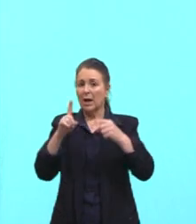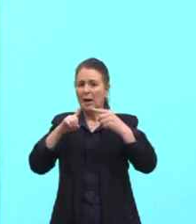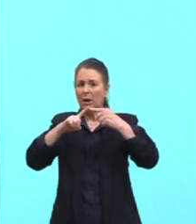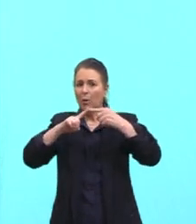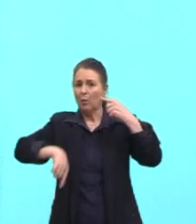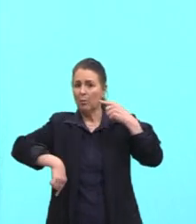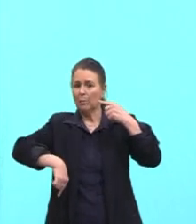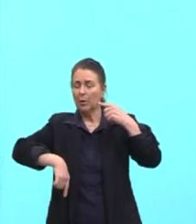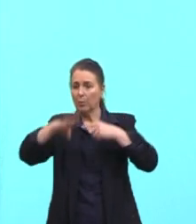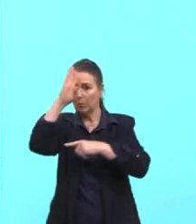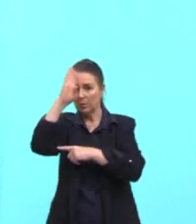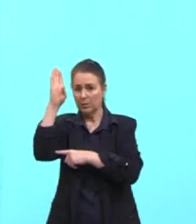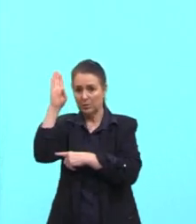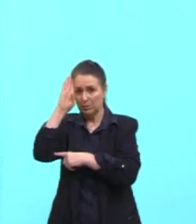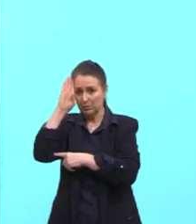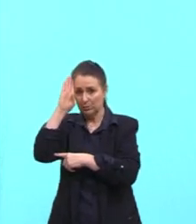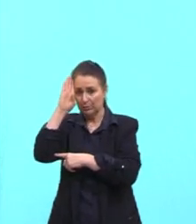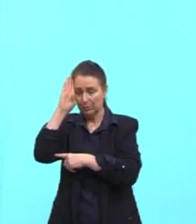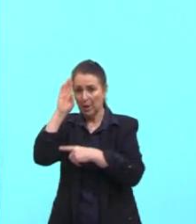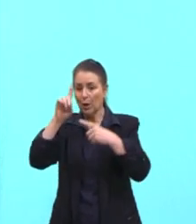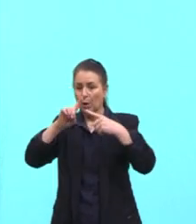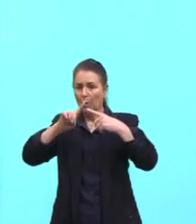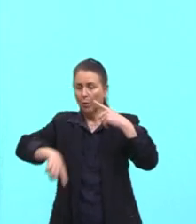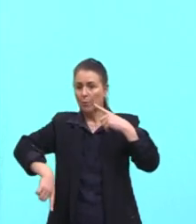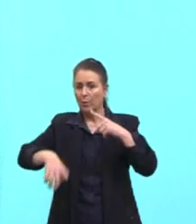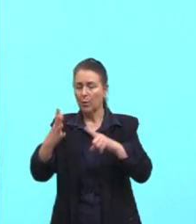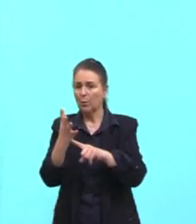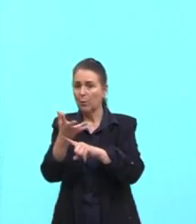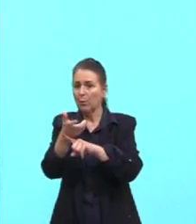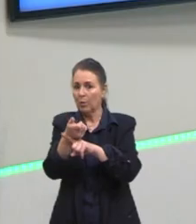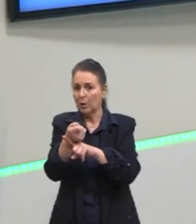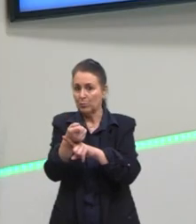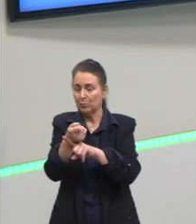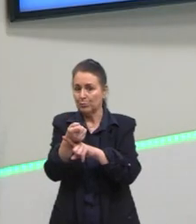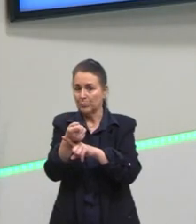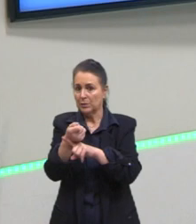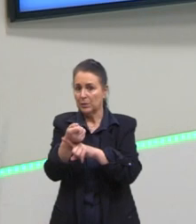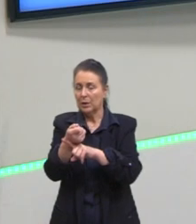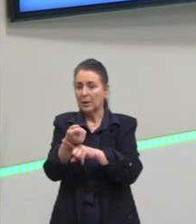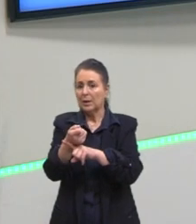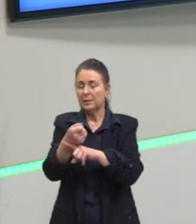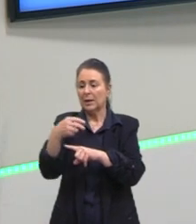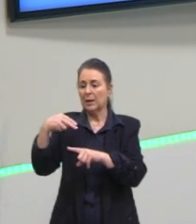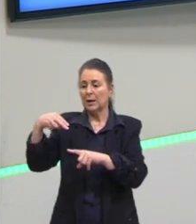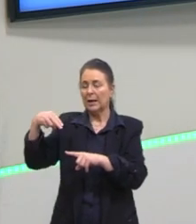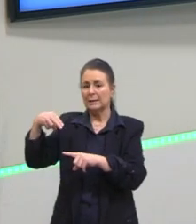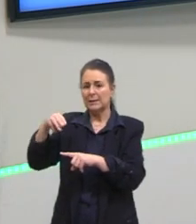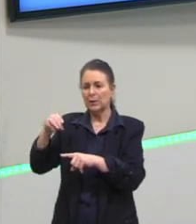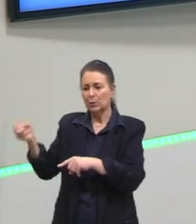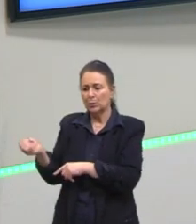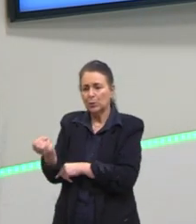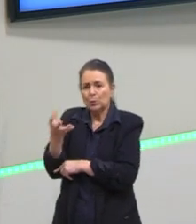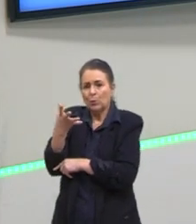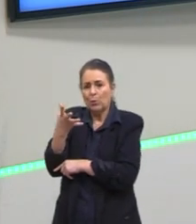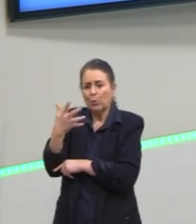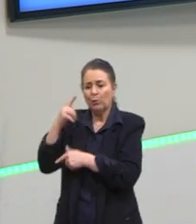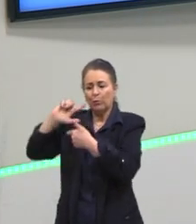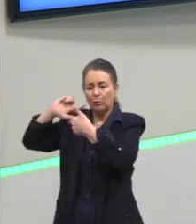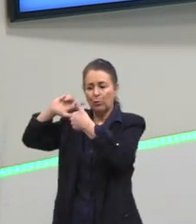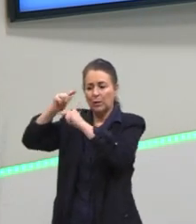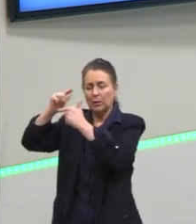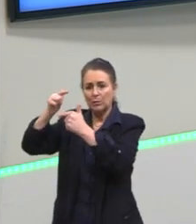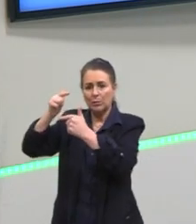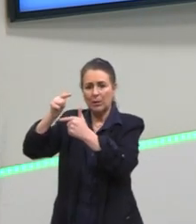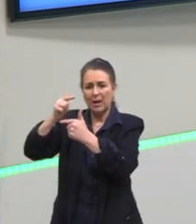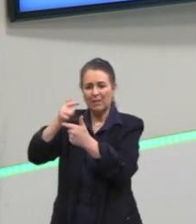o academicismo, romper com a arte vigente, essa coisa neoclássica e tal, é isso. É fugir